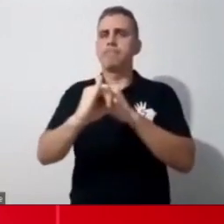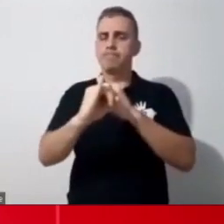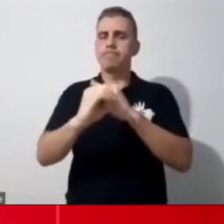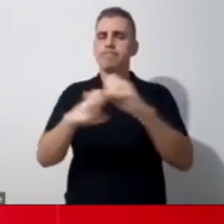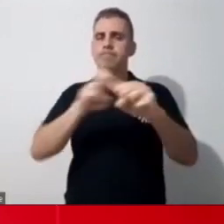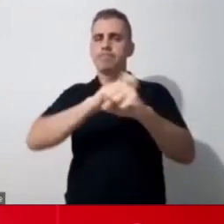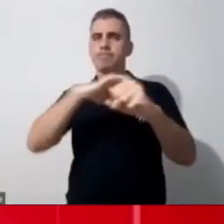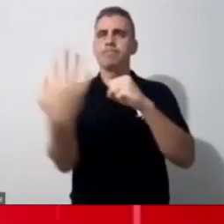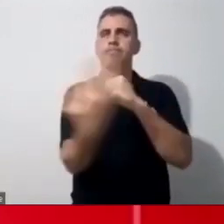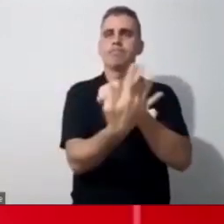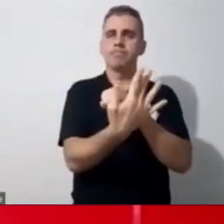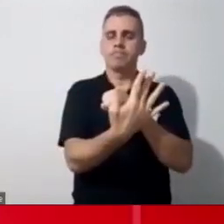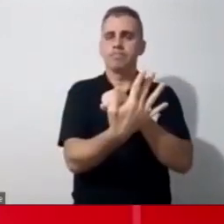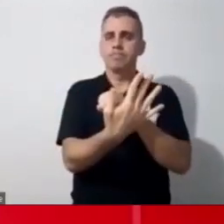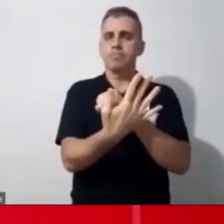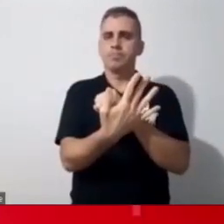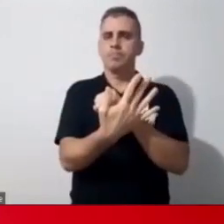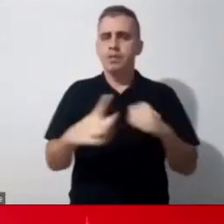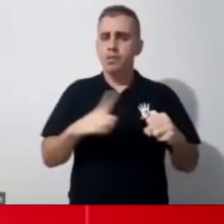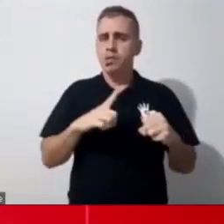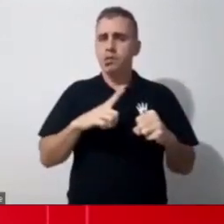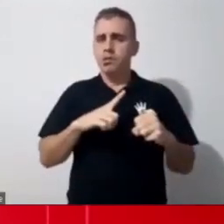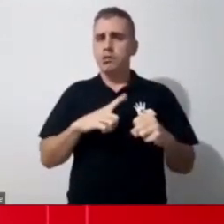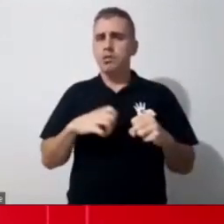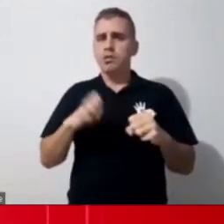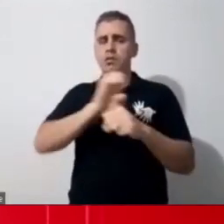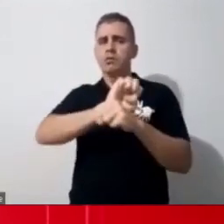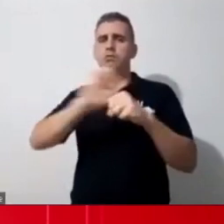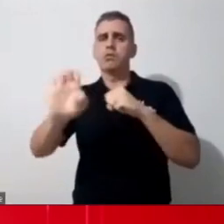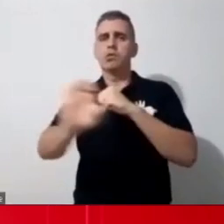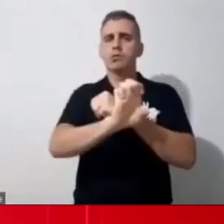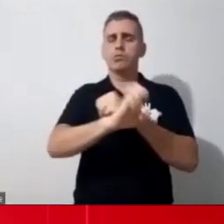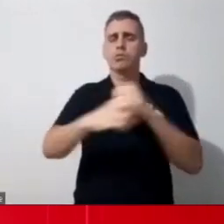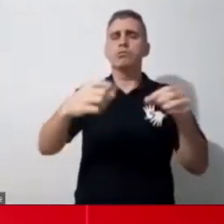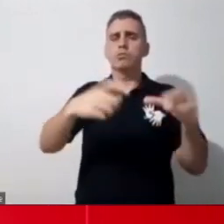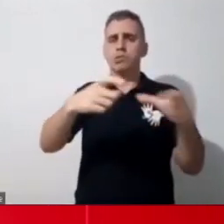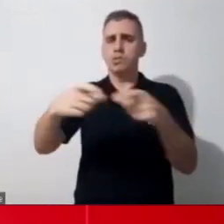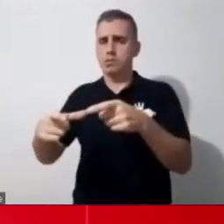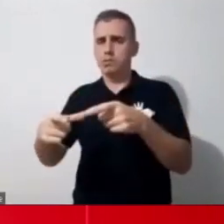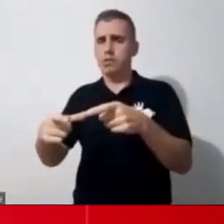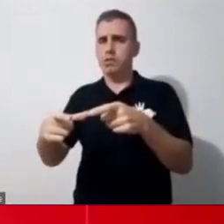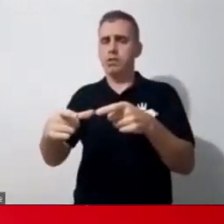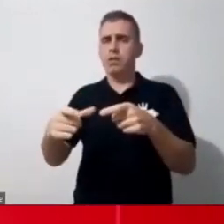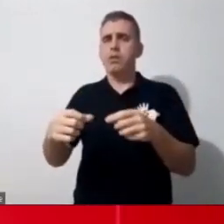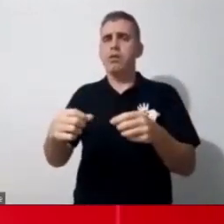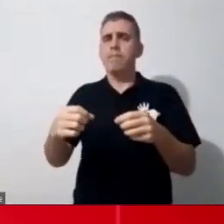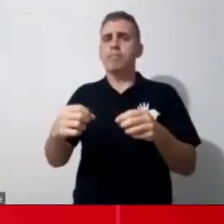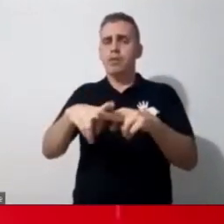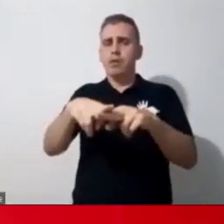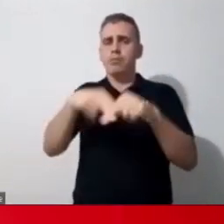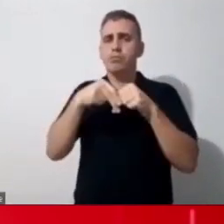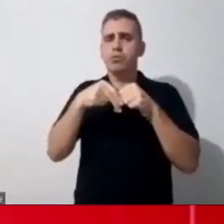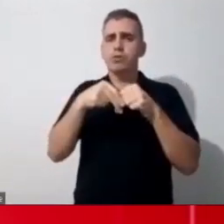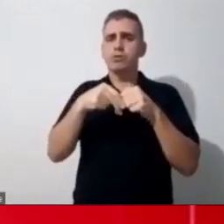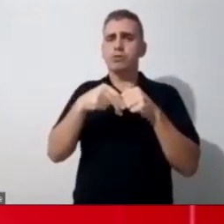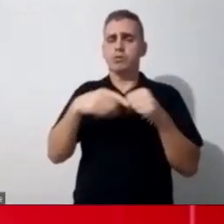então, assim, existem os recursos lá da sala de recursos, né, para isso que a gente recebe e que a gente pode, pode estar